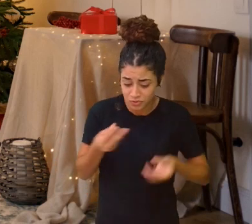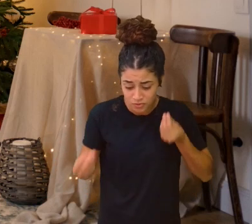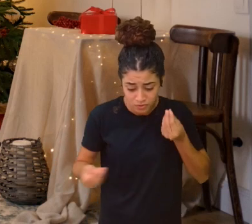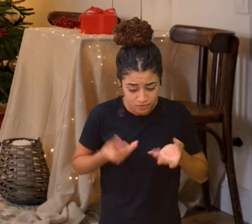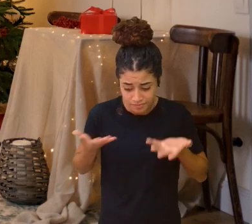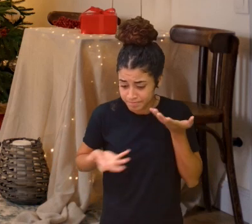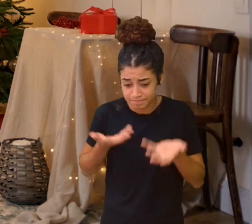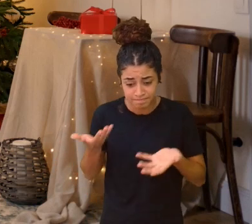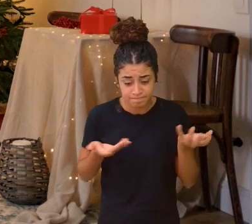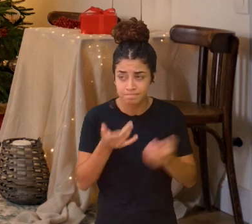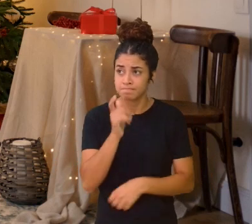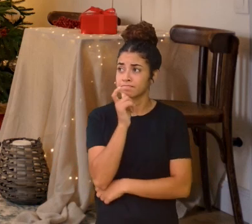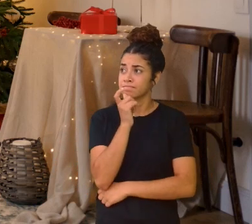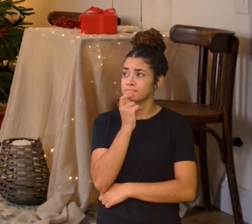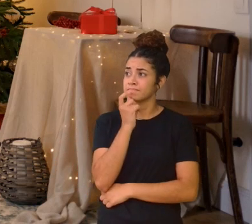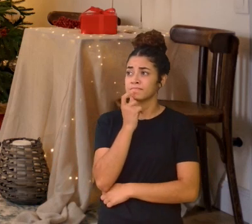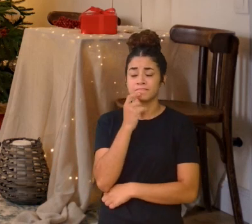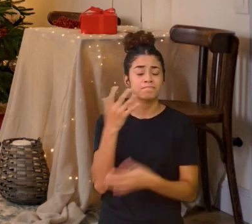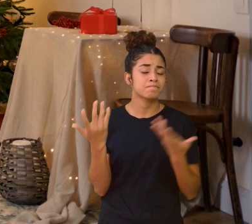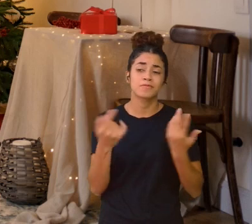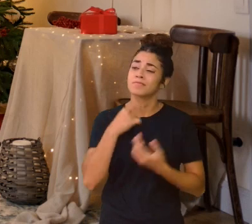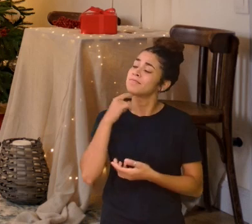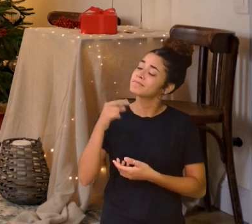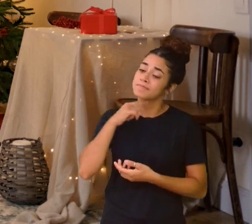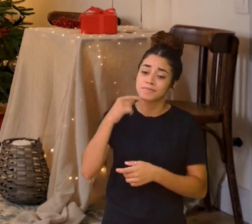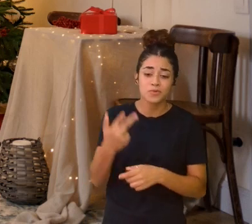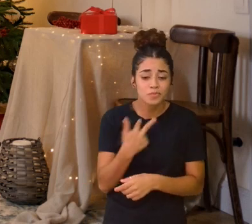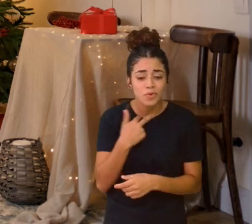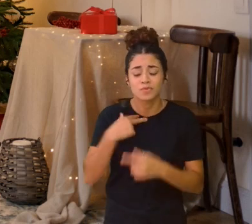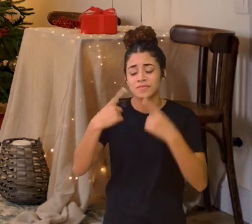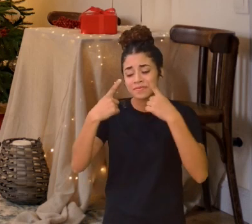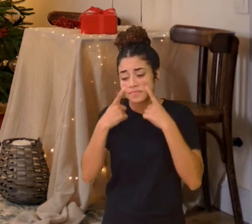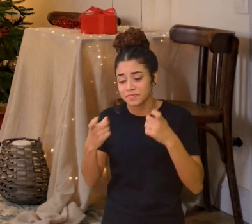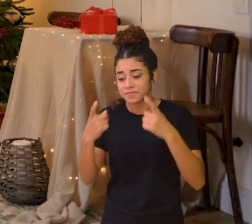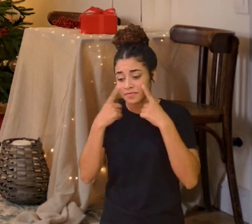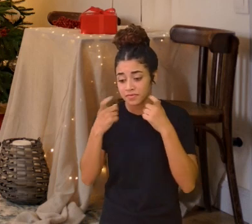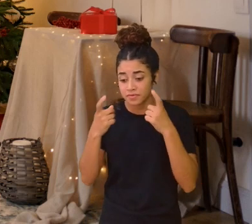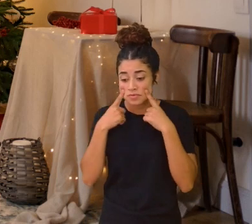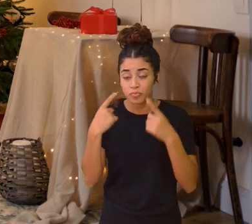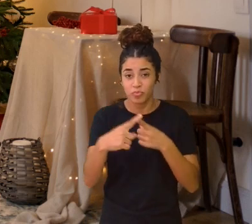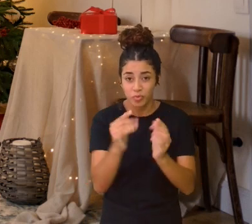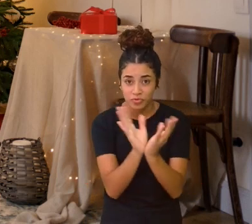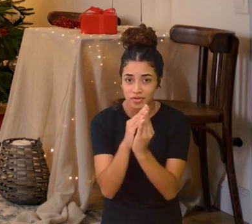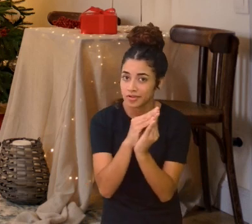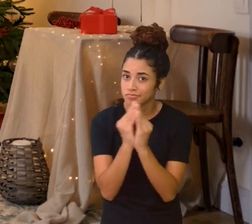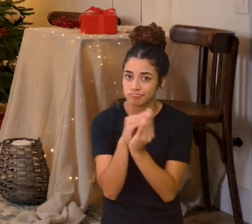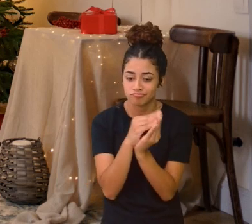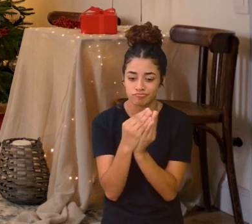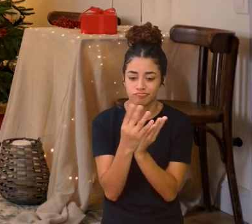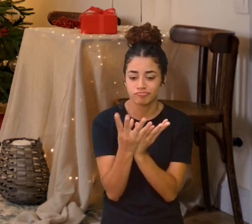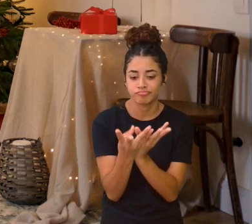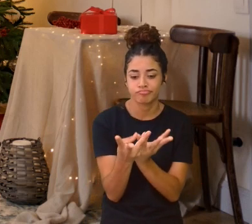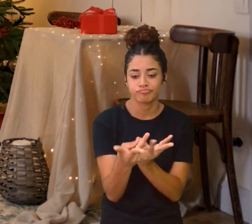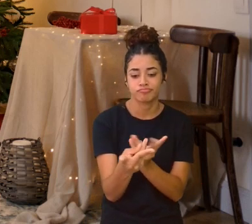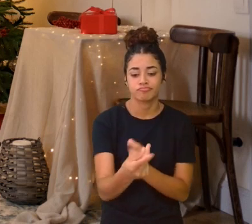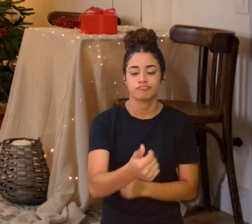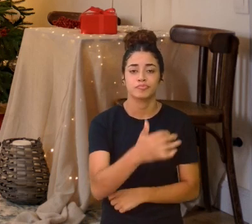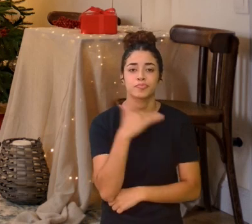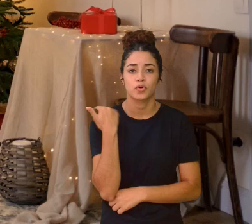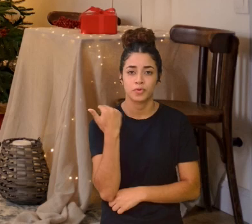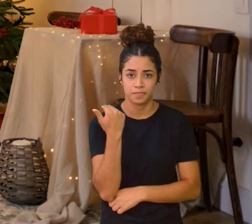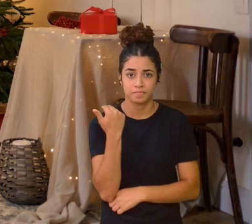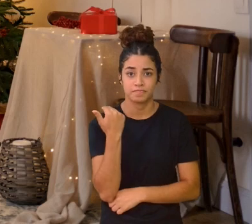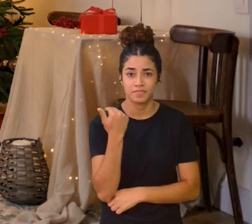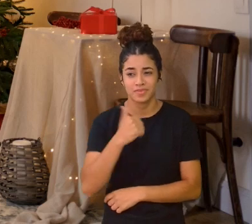então pôs-se a chorar Pois ele tinha morrido O